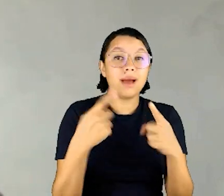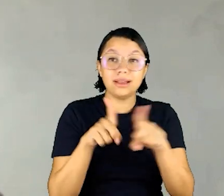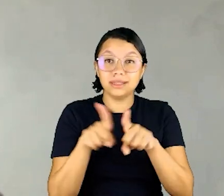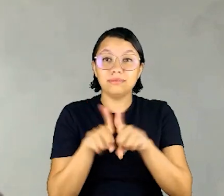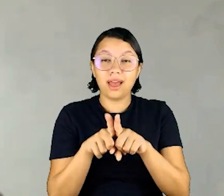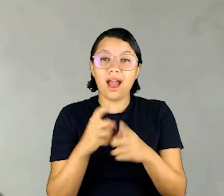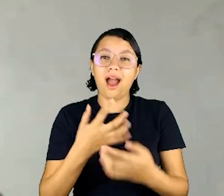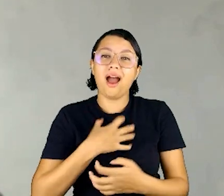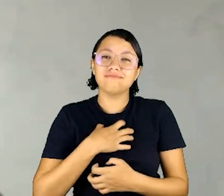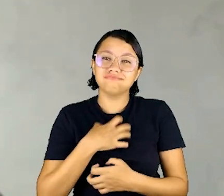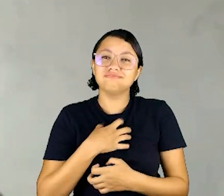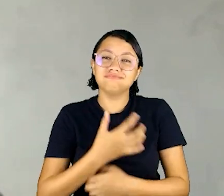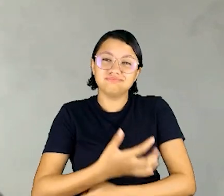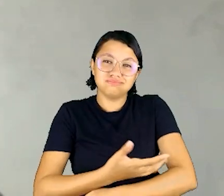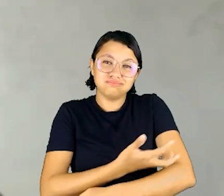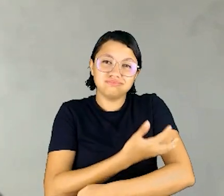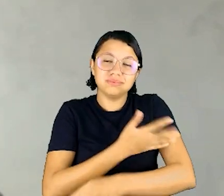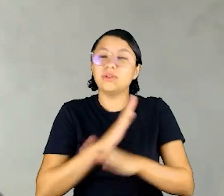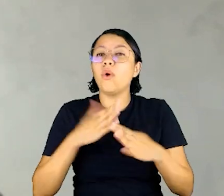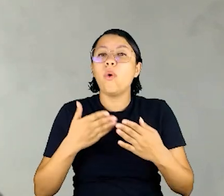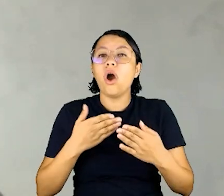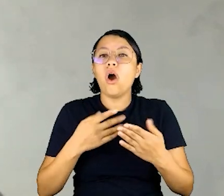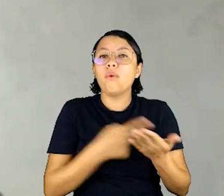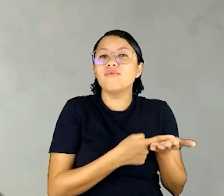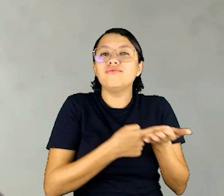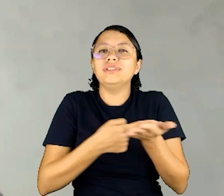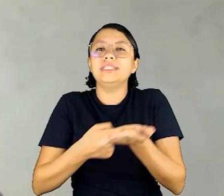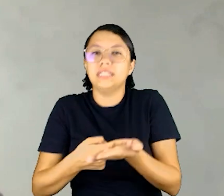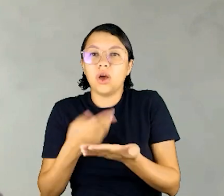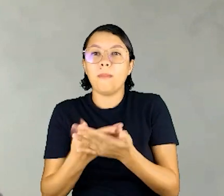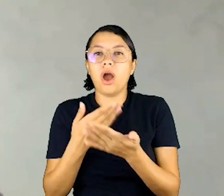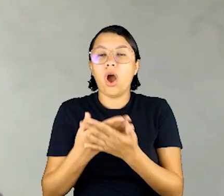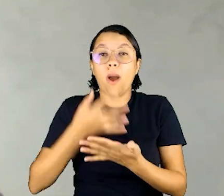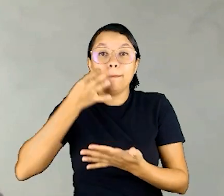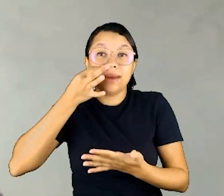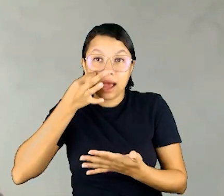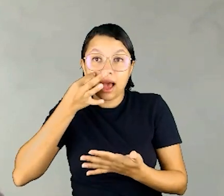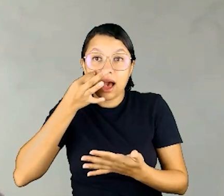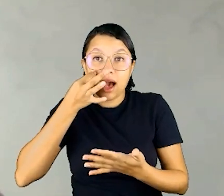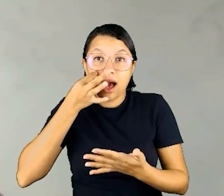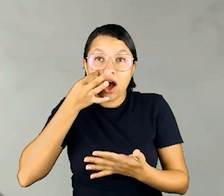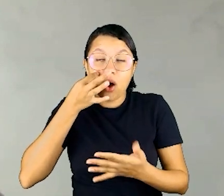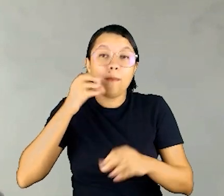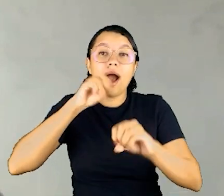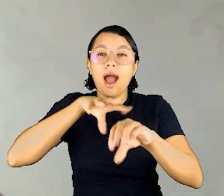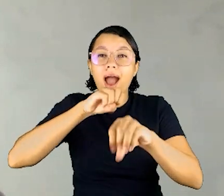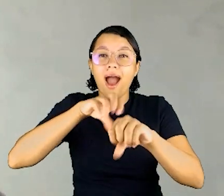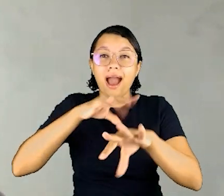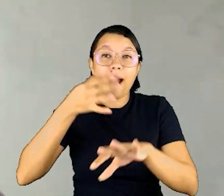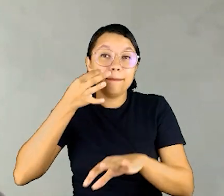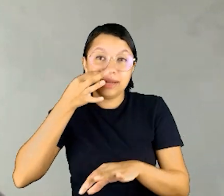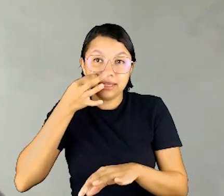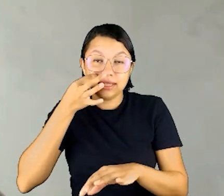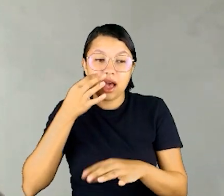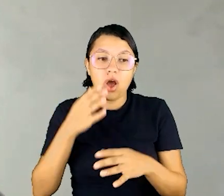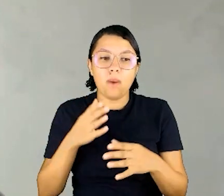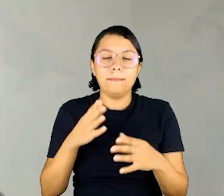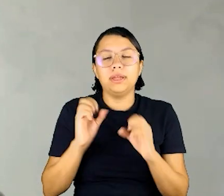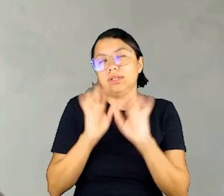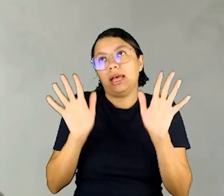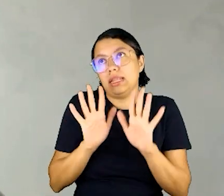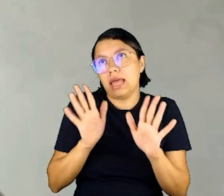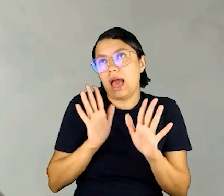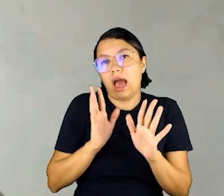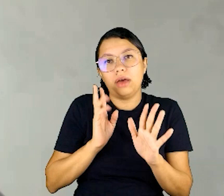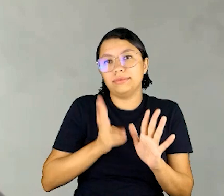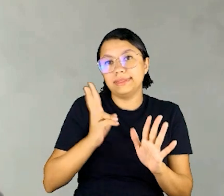social, mas também afetiva. Então, quando nós falamos em visitar as escolas presencialmente, em ministrar essas aulas presencialmente,